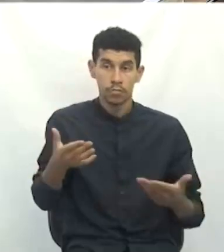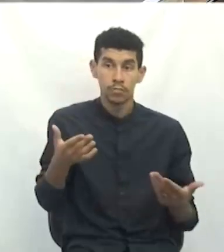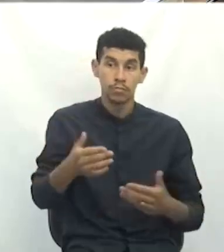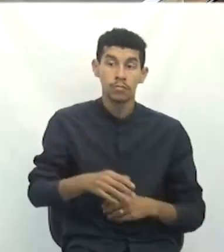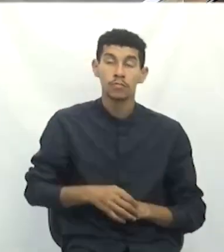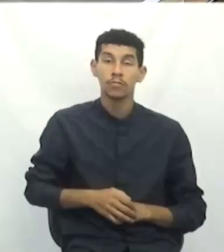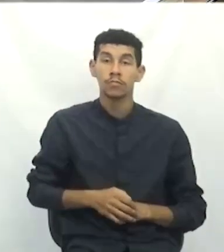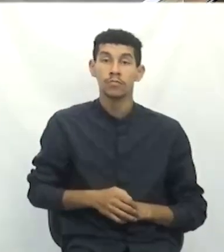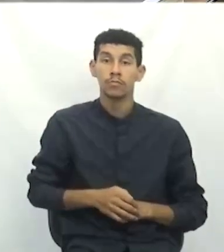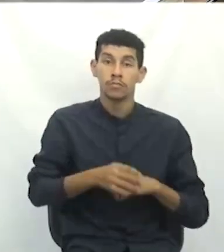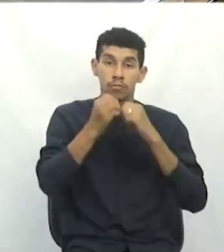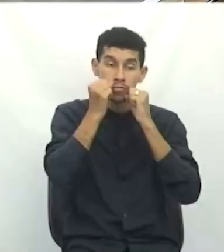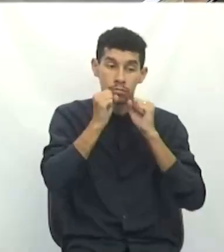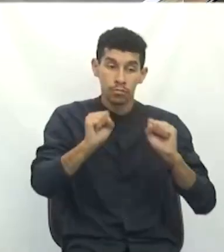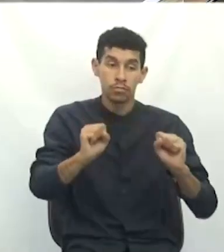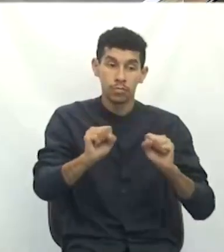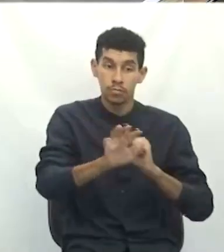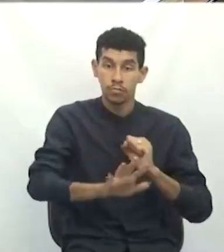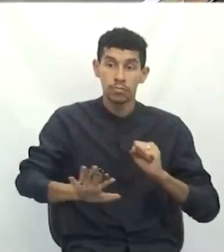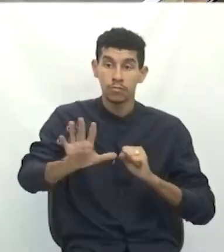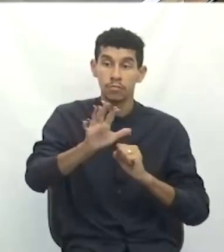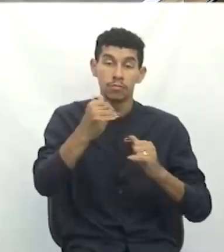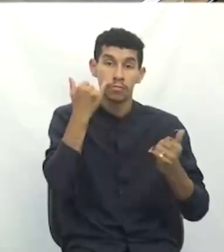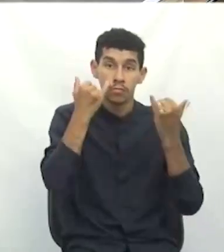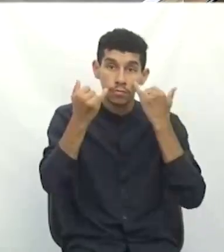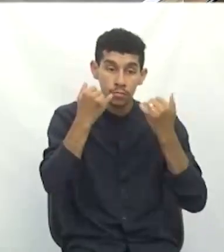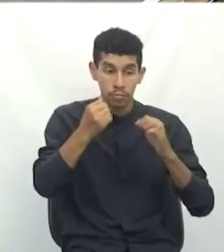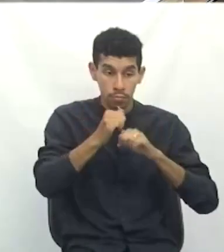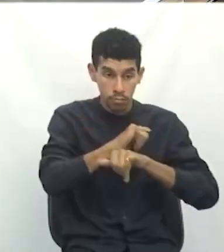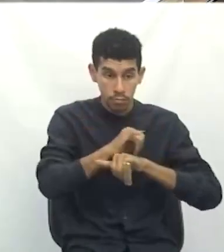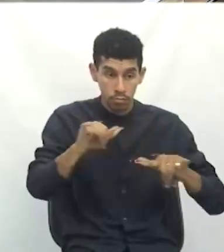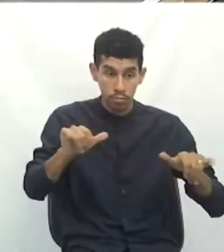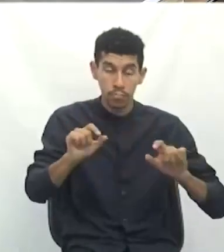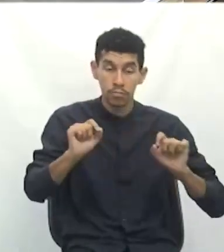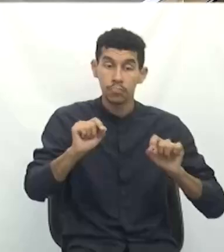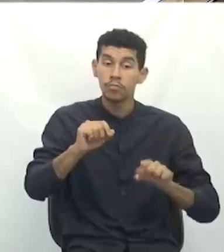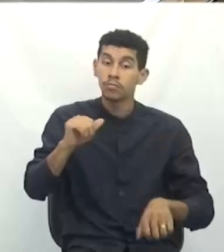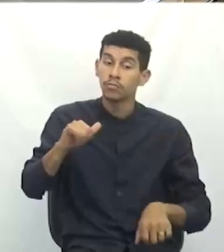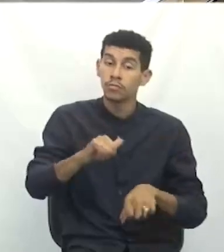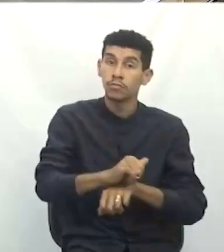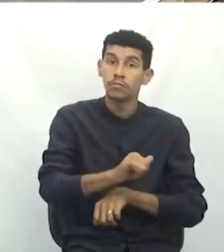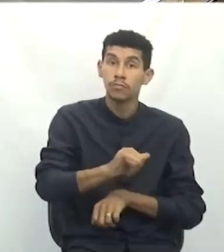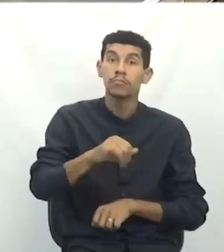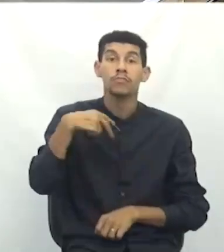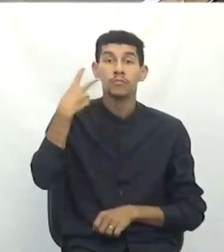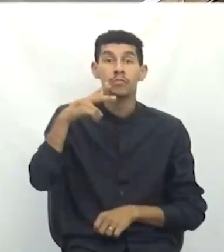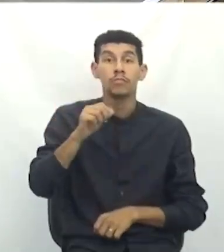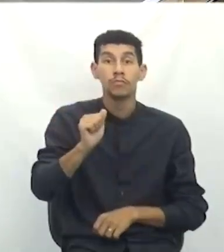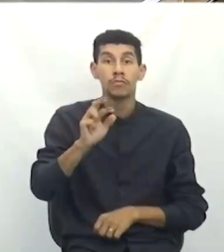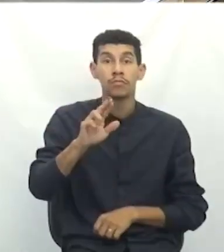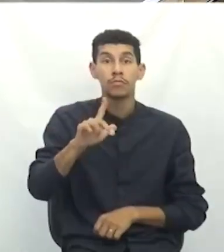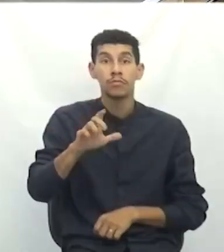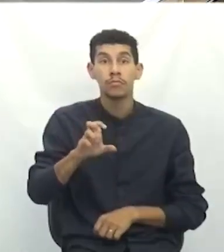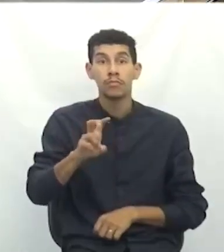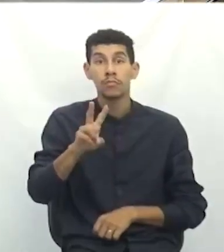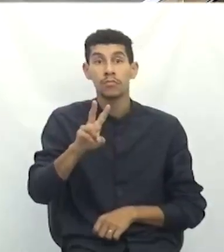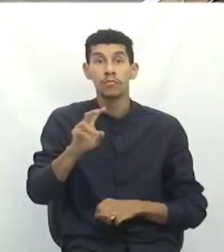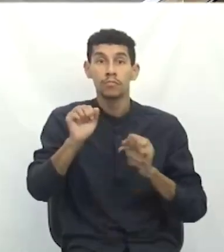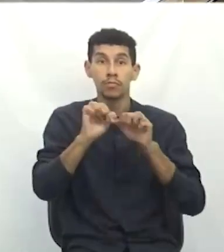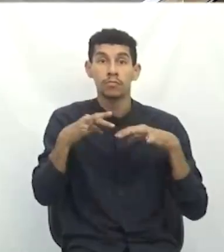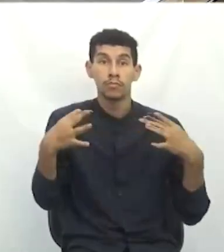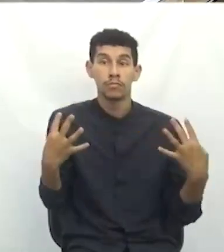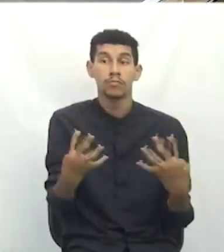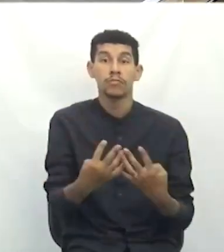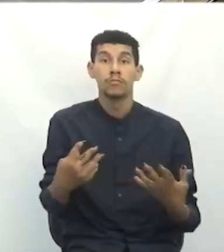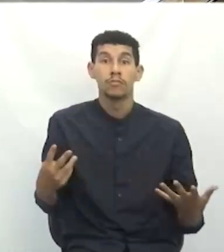A Secretaria-Geral, informo, através deste, a ausência do vereador Arleu da Silveira, na sessão ordinária